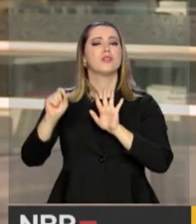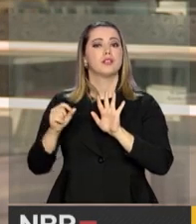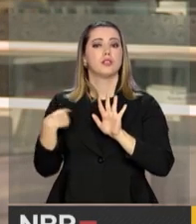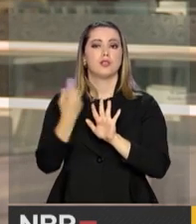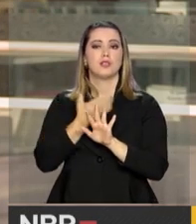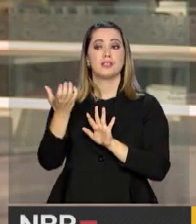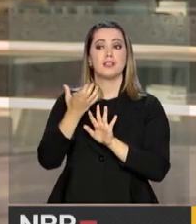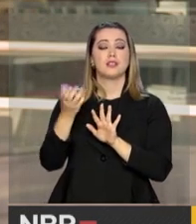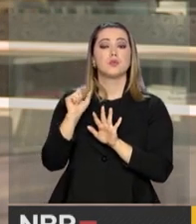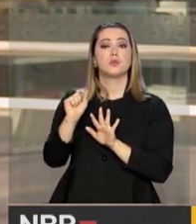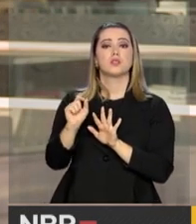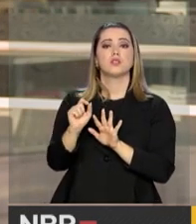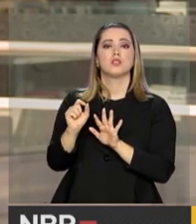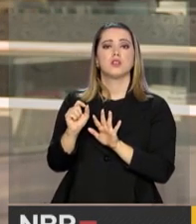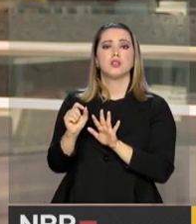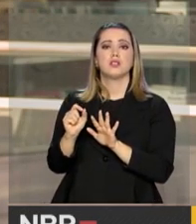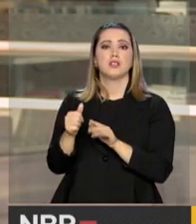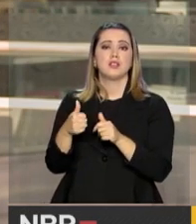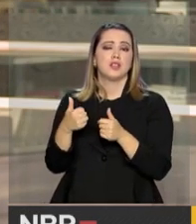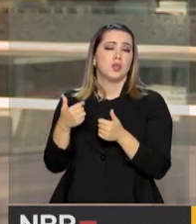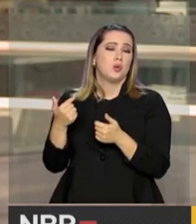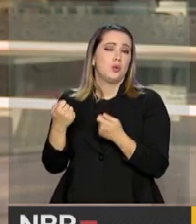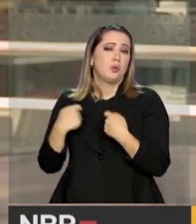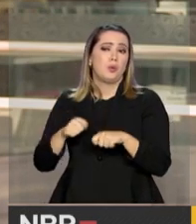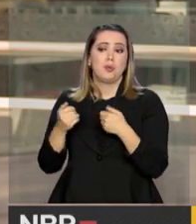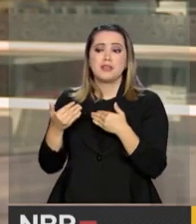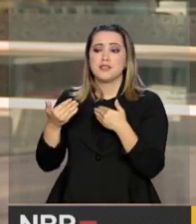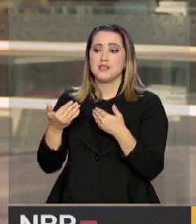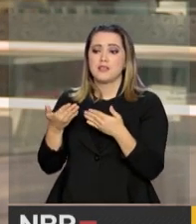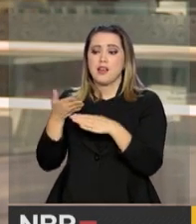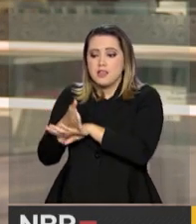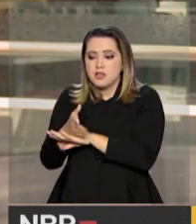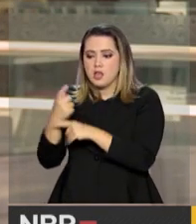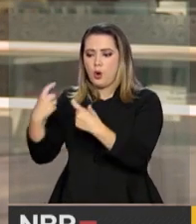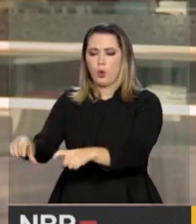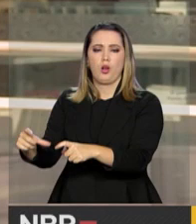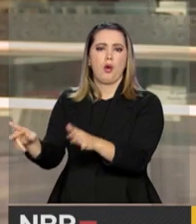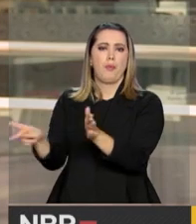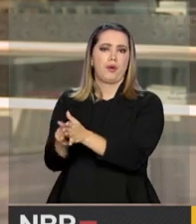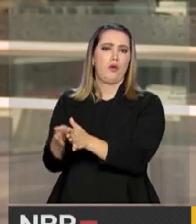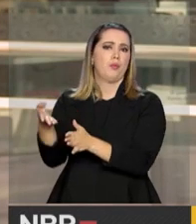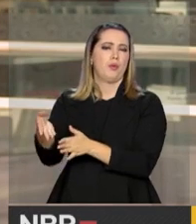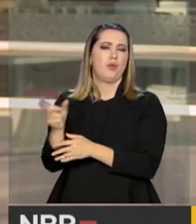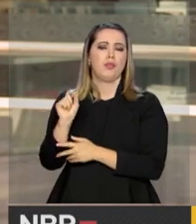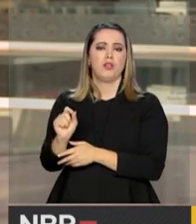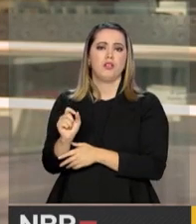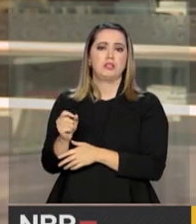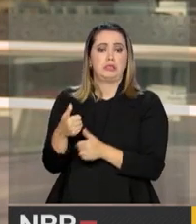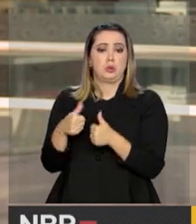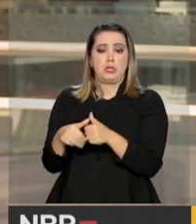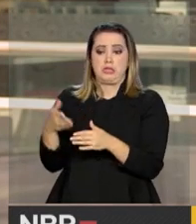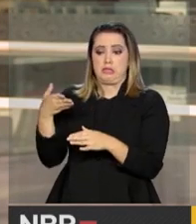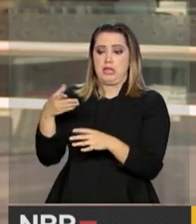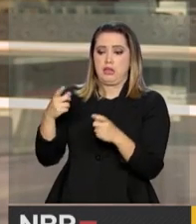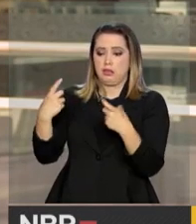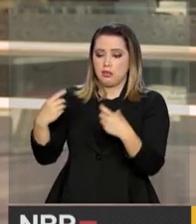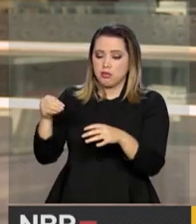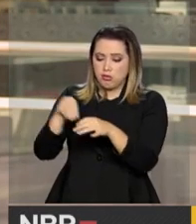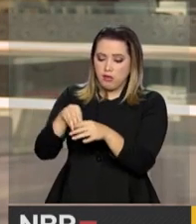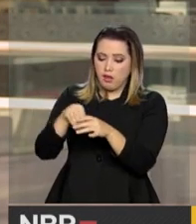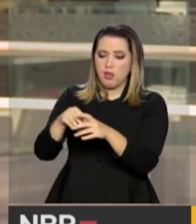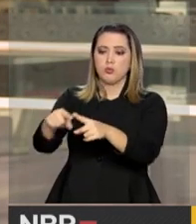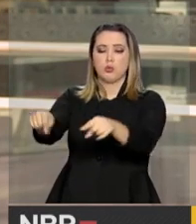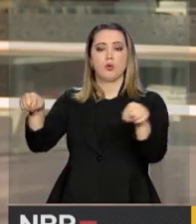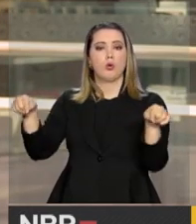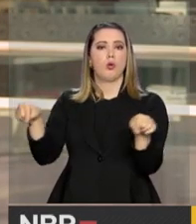o que nós queremos é algo não presencial. Então, o não presencial é, simplesmente, você não estar necessariamente